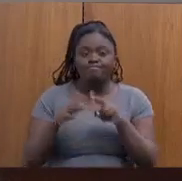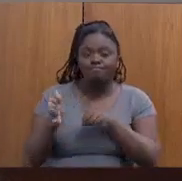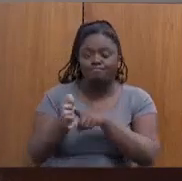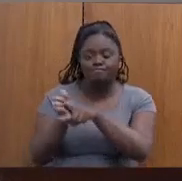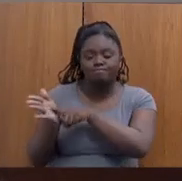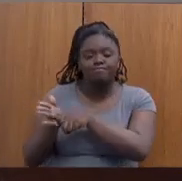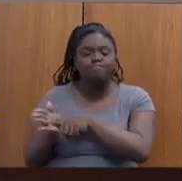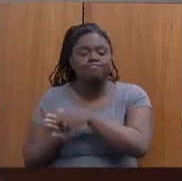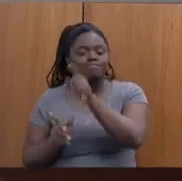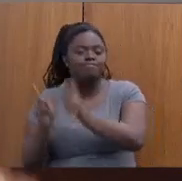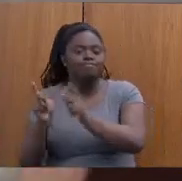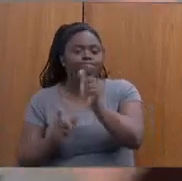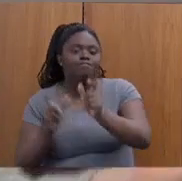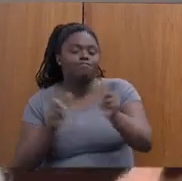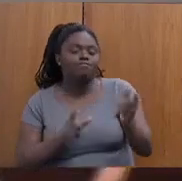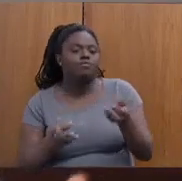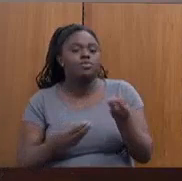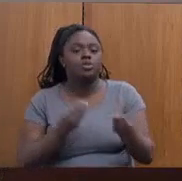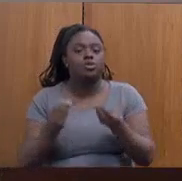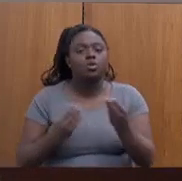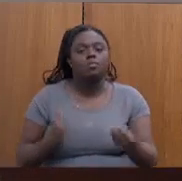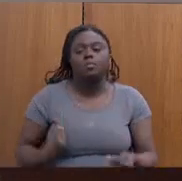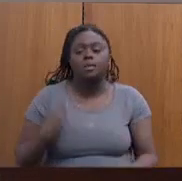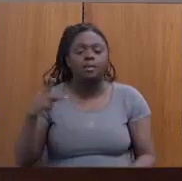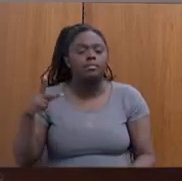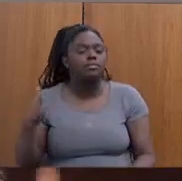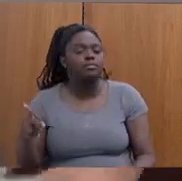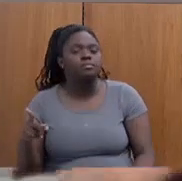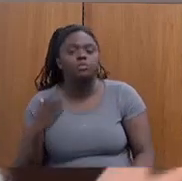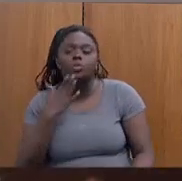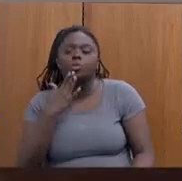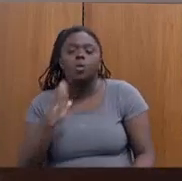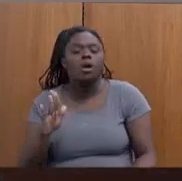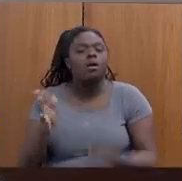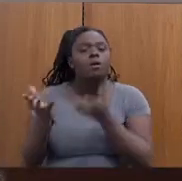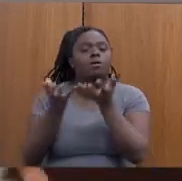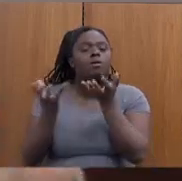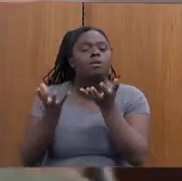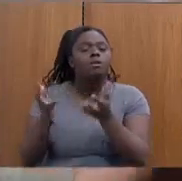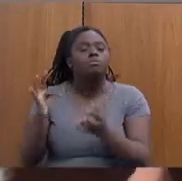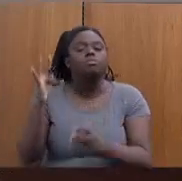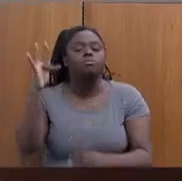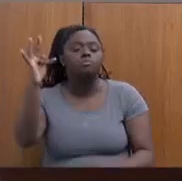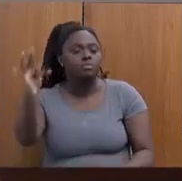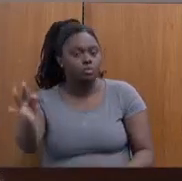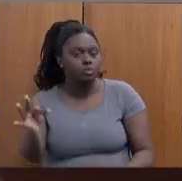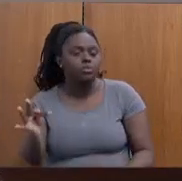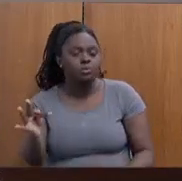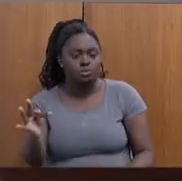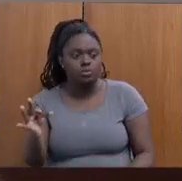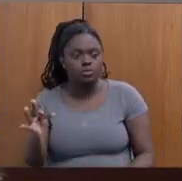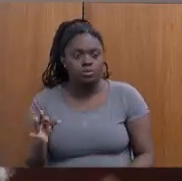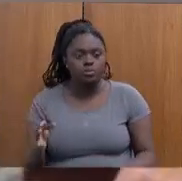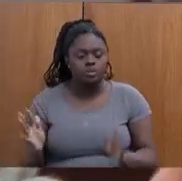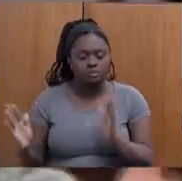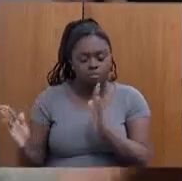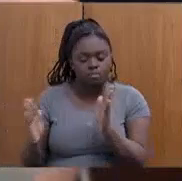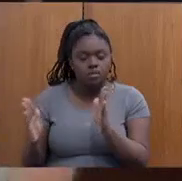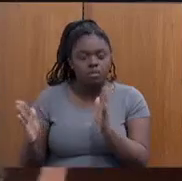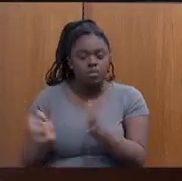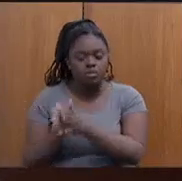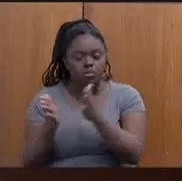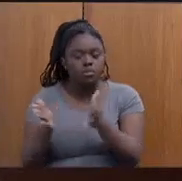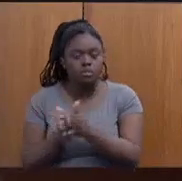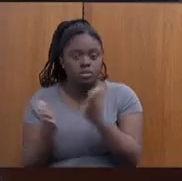expectativa, de expectativa de vida delas. O que elas pretendem para sair desse ciclo? E o que elas